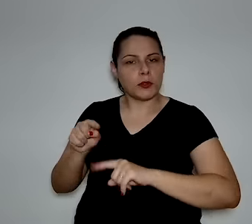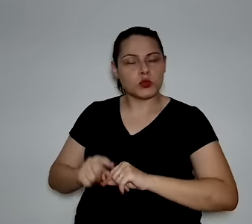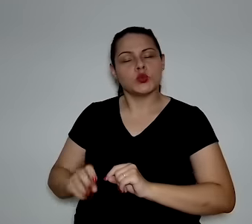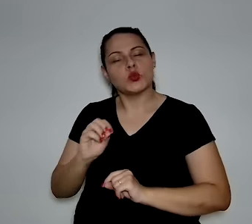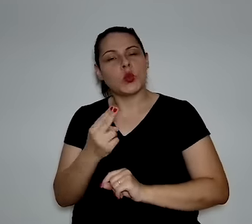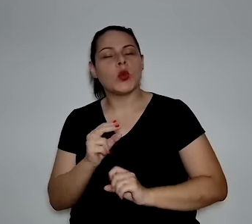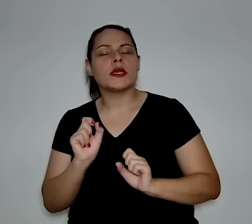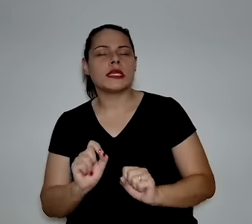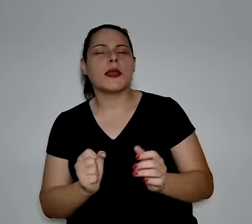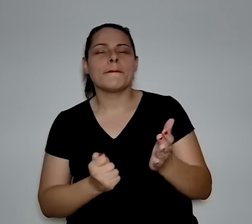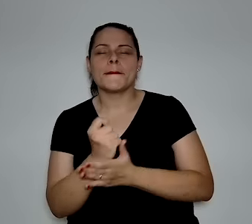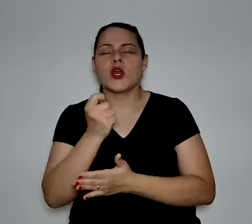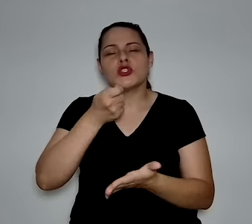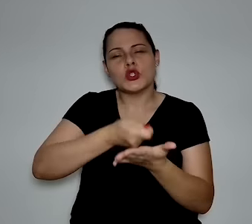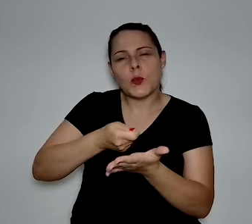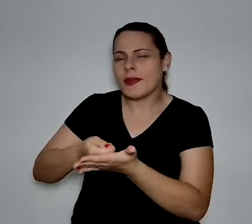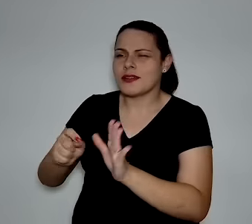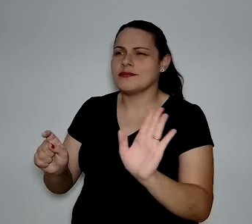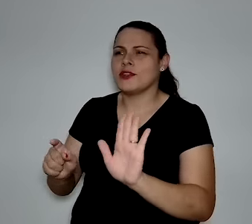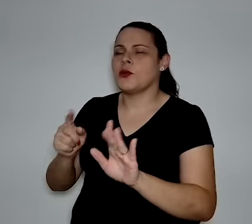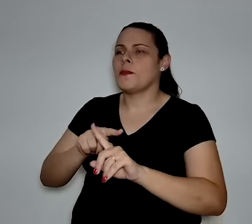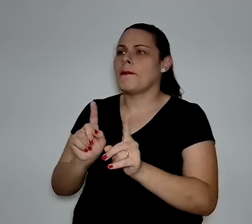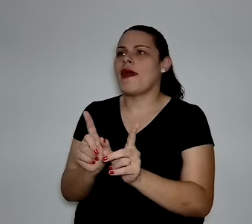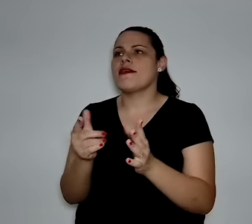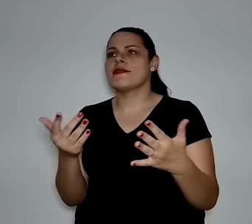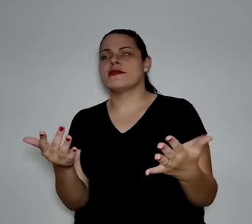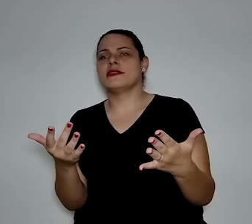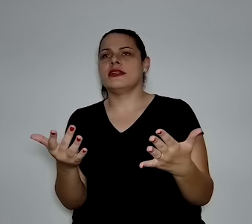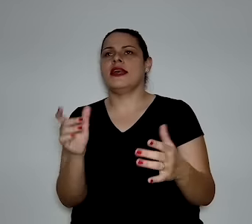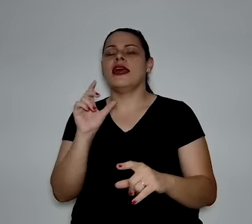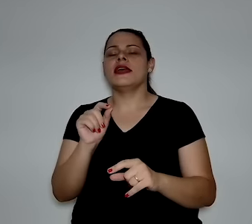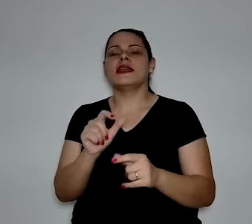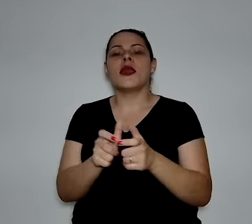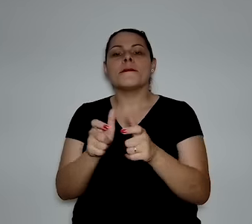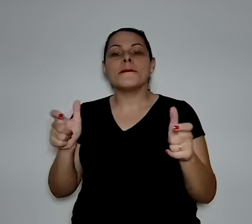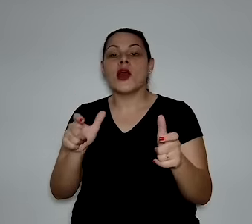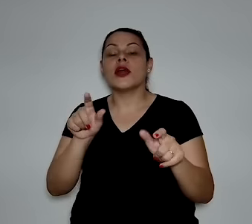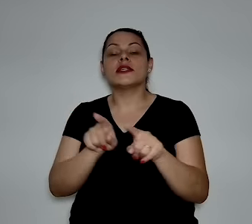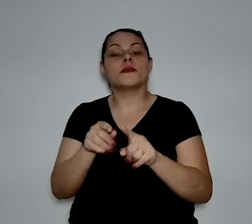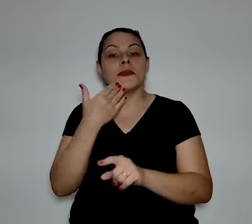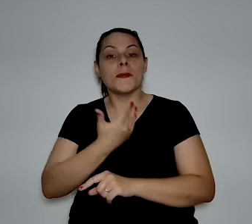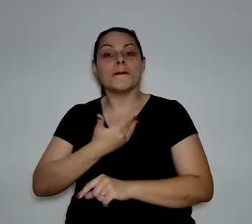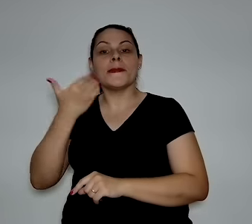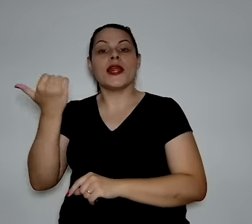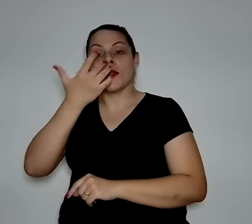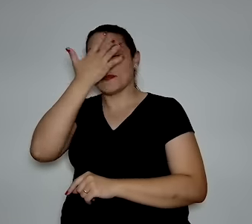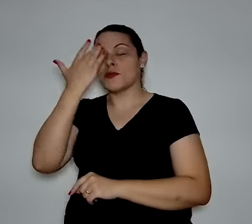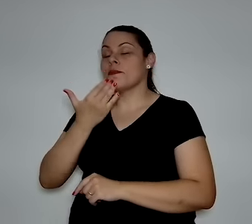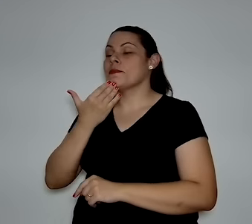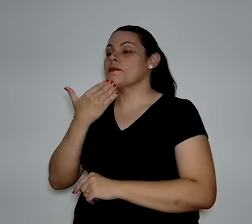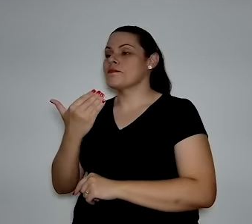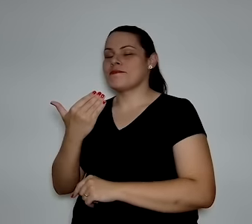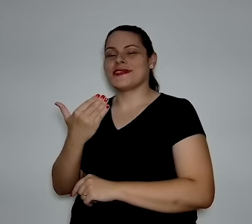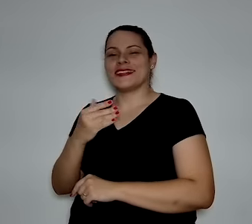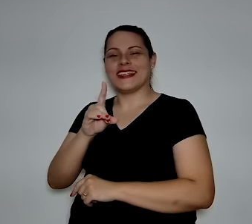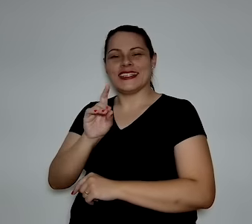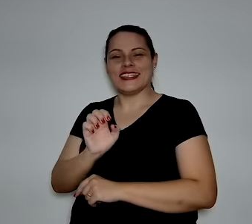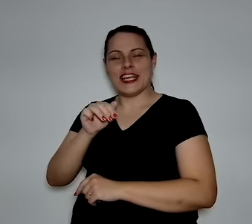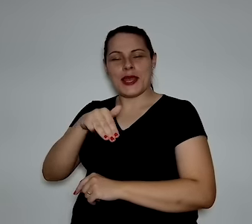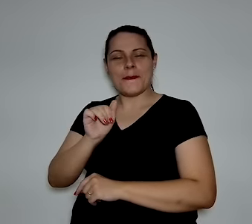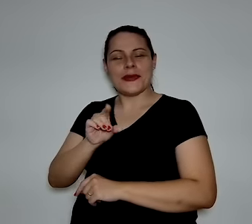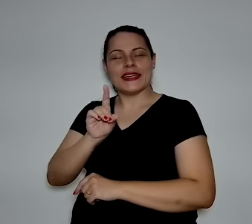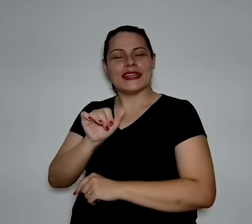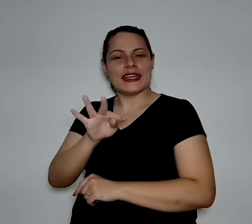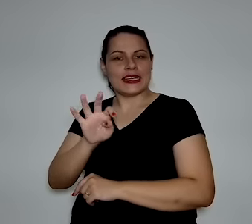ou quem tem, não vou dizer obrigação, mas quem seria os maiores e melhores demandantes hoje, né?